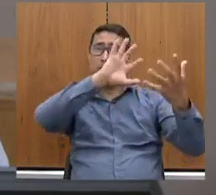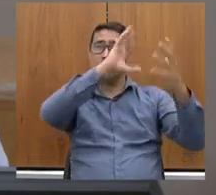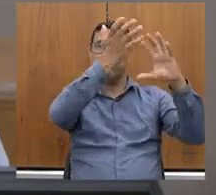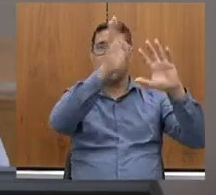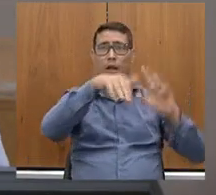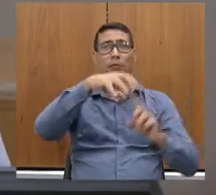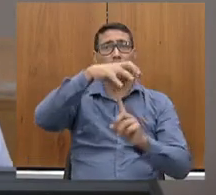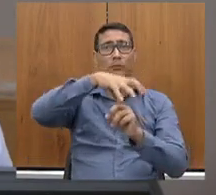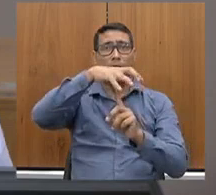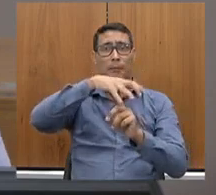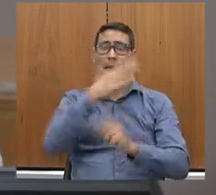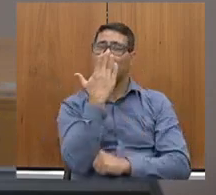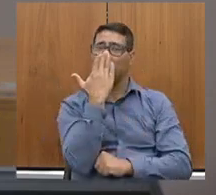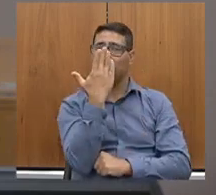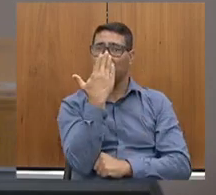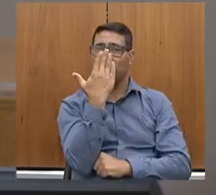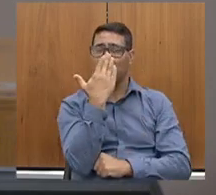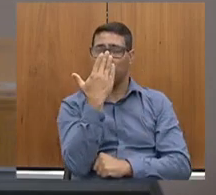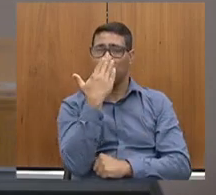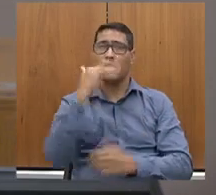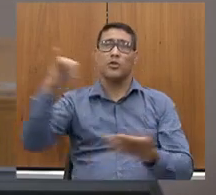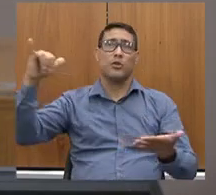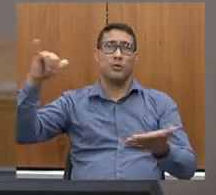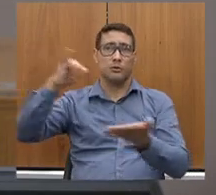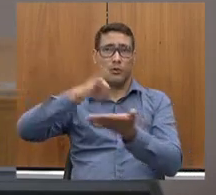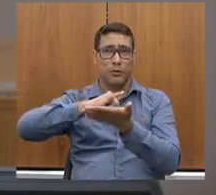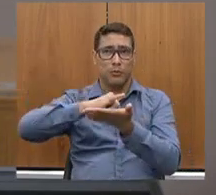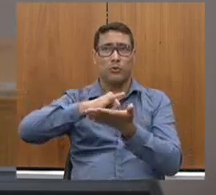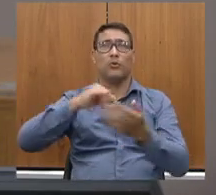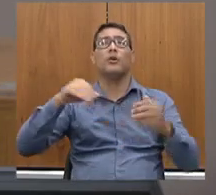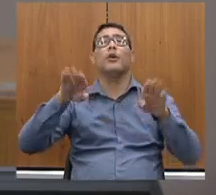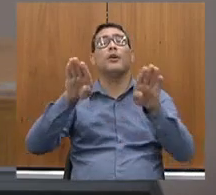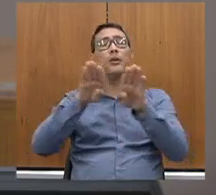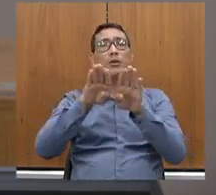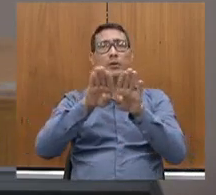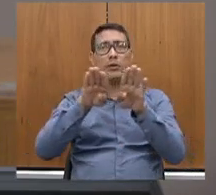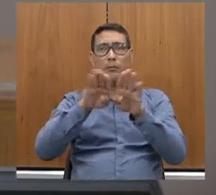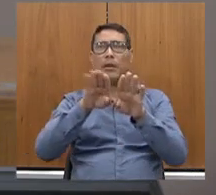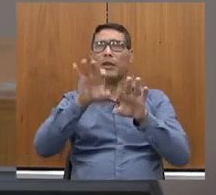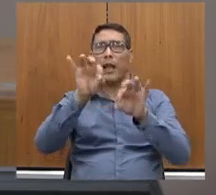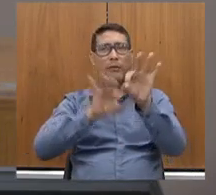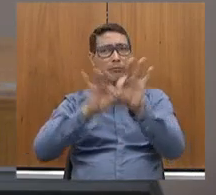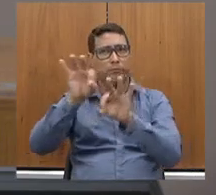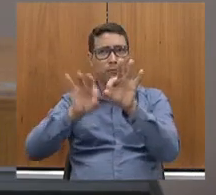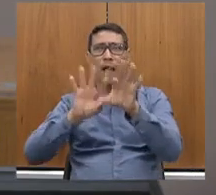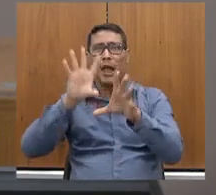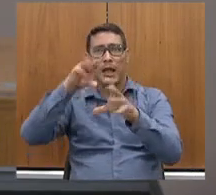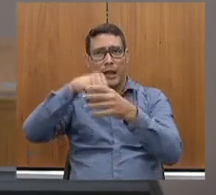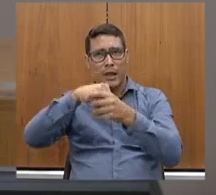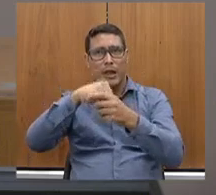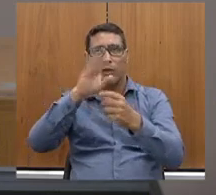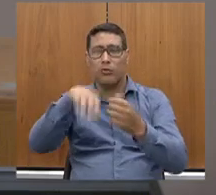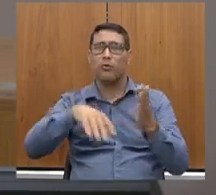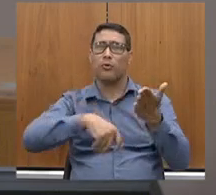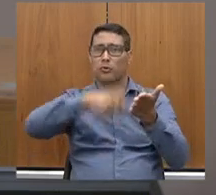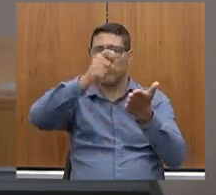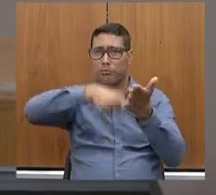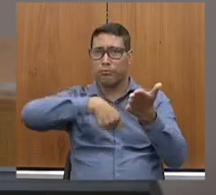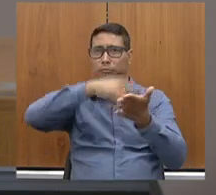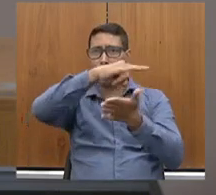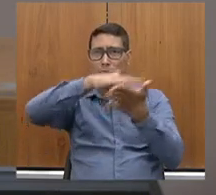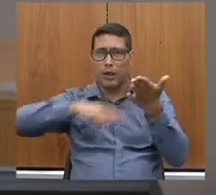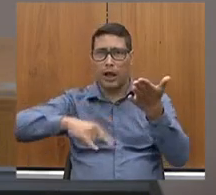Tem um conjunto de intervenções urbanísticas previstas dentro do contrato para que isso possa ser